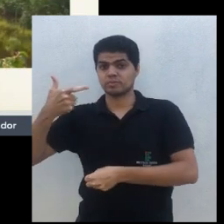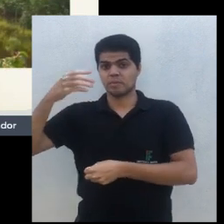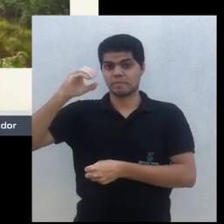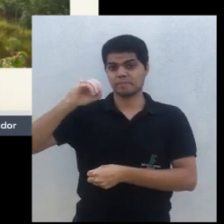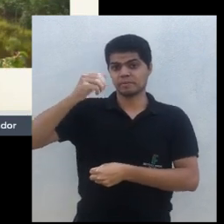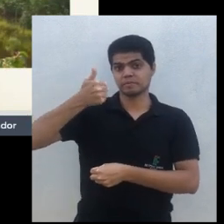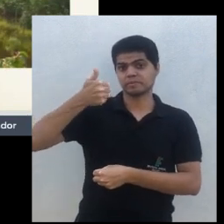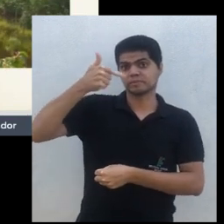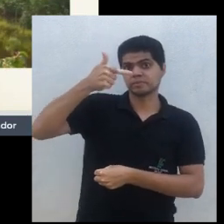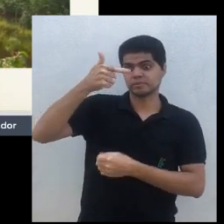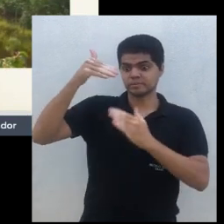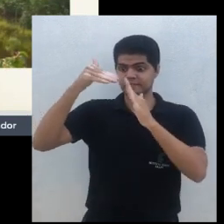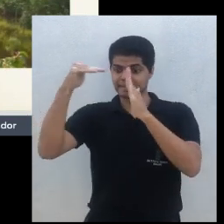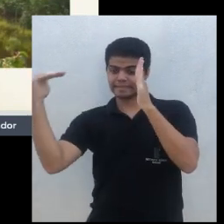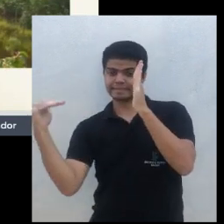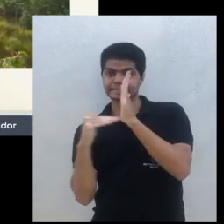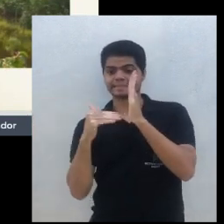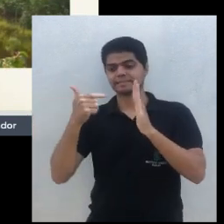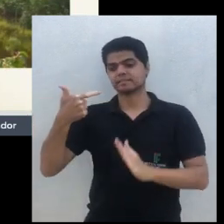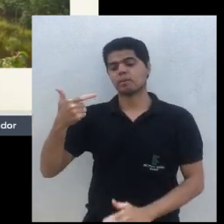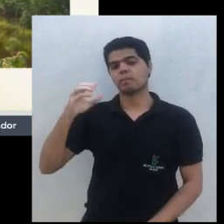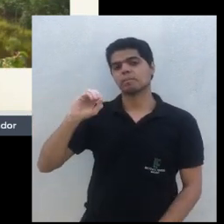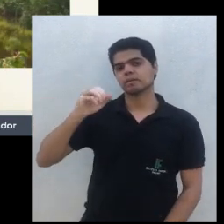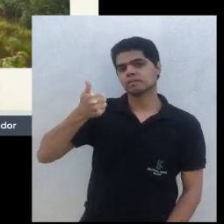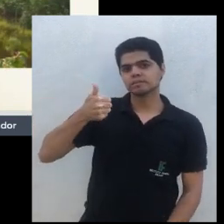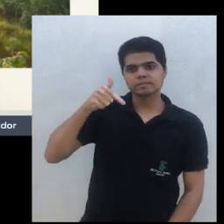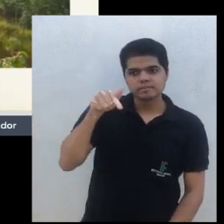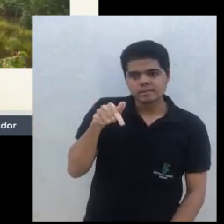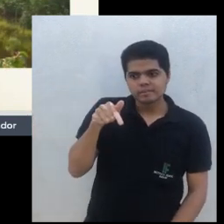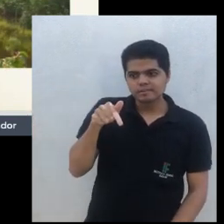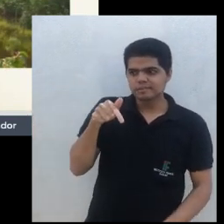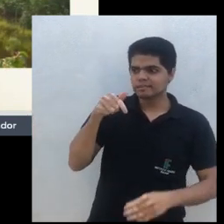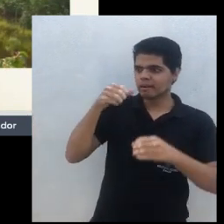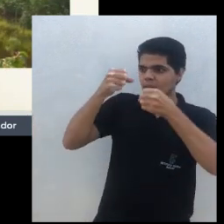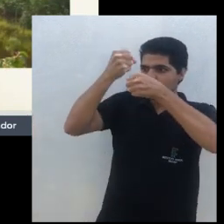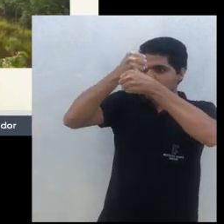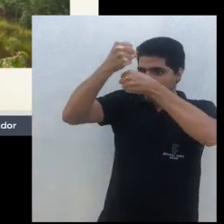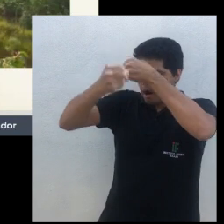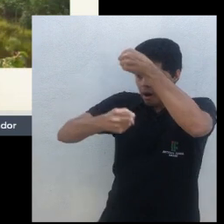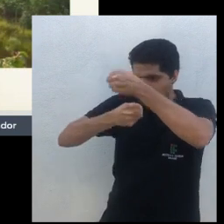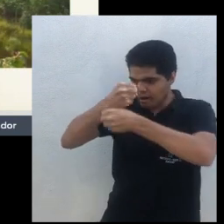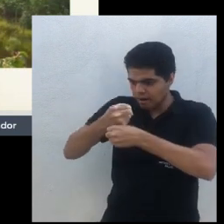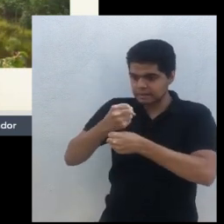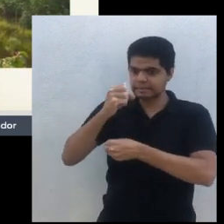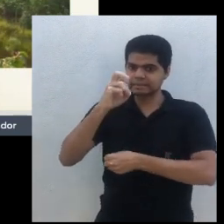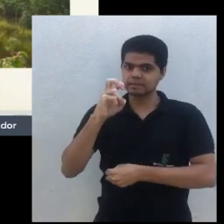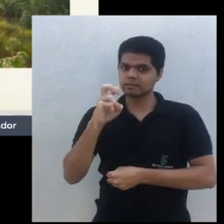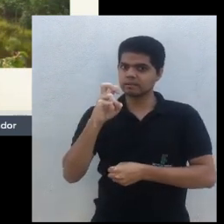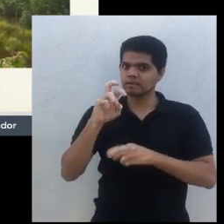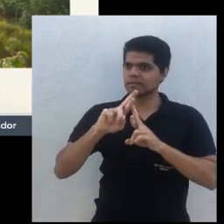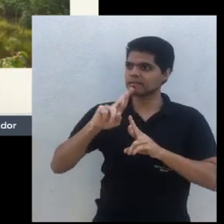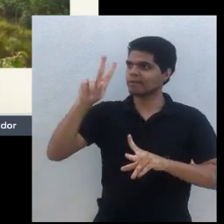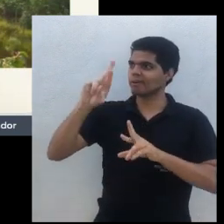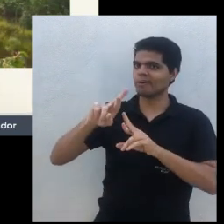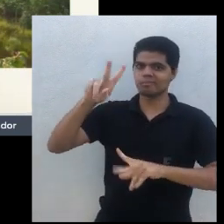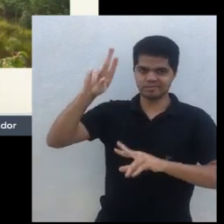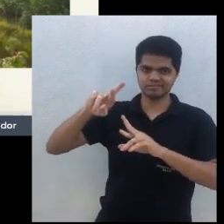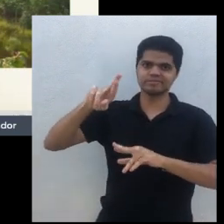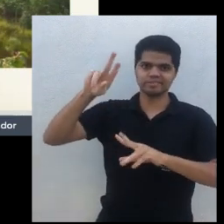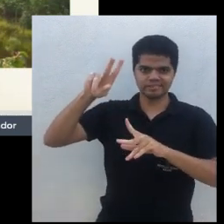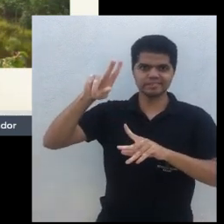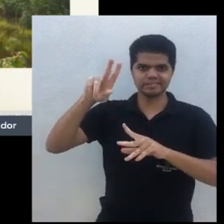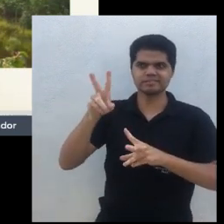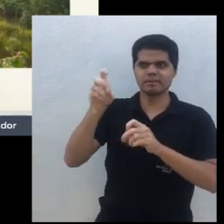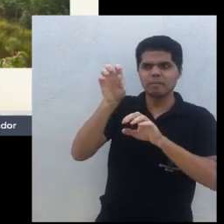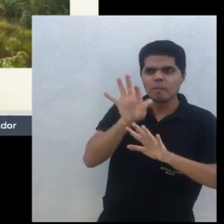anos, veja como mudou essa área, veja a diferença dela. Então, vocês podem observar que é uma área